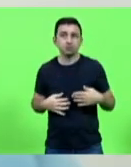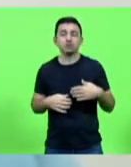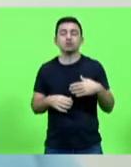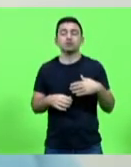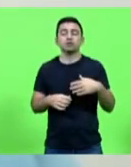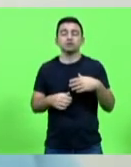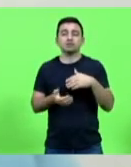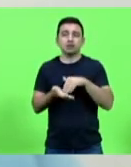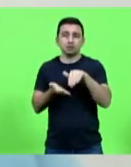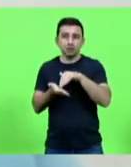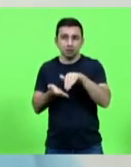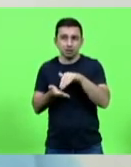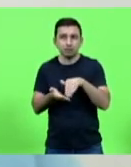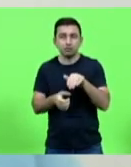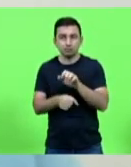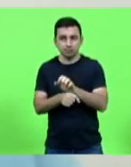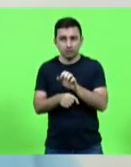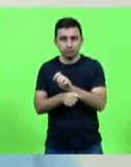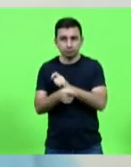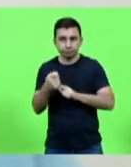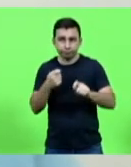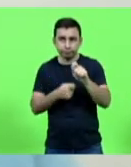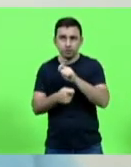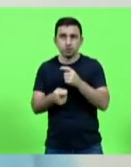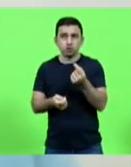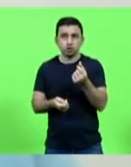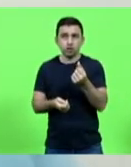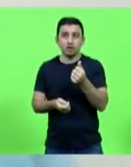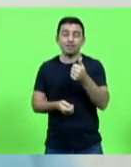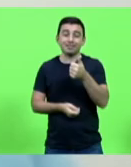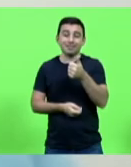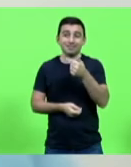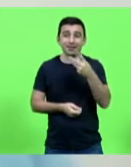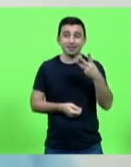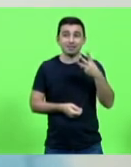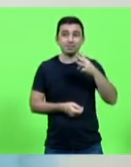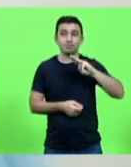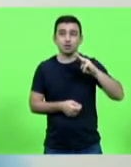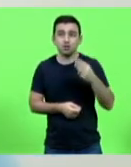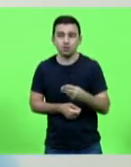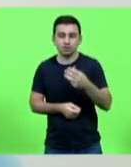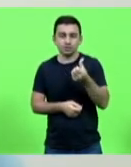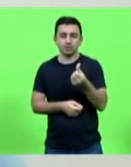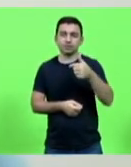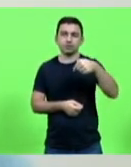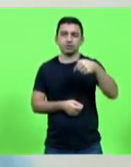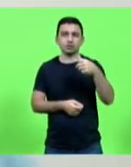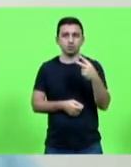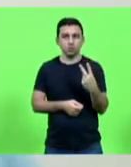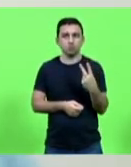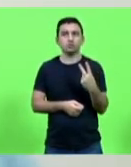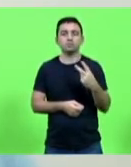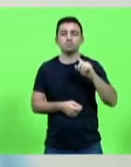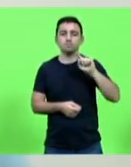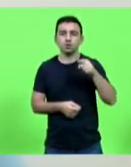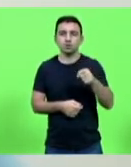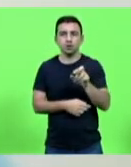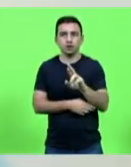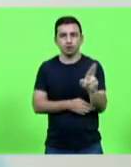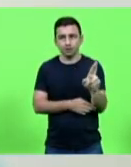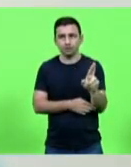esses dividendos foram de R$.632.000,00 no ano de 2019.